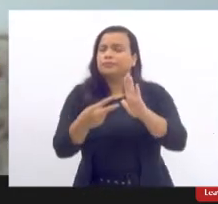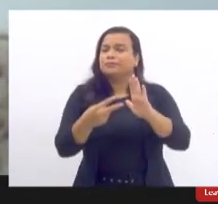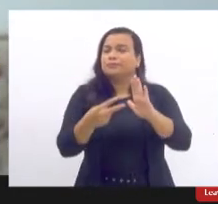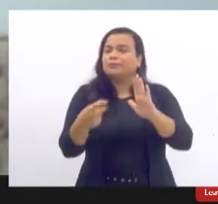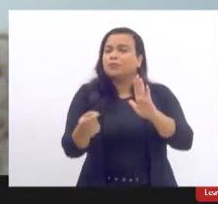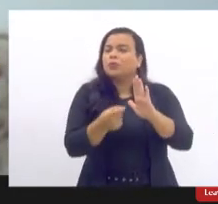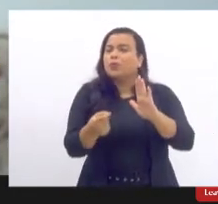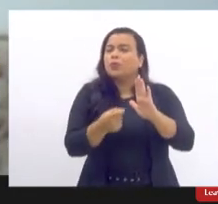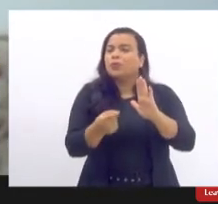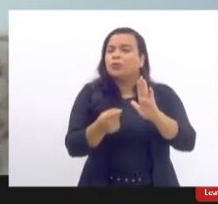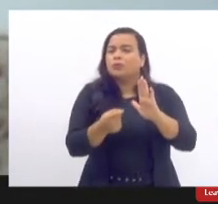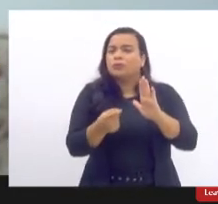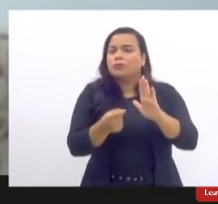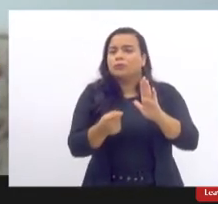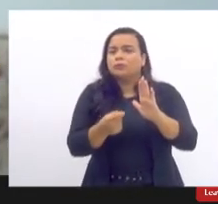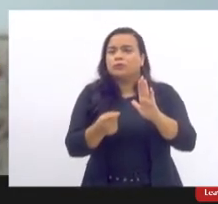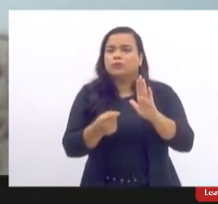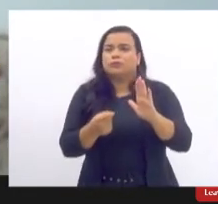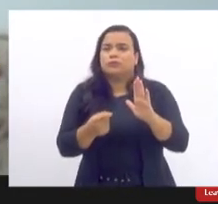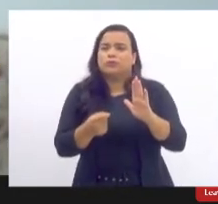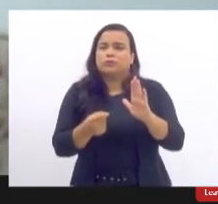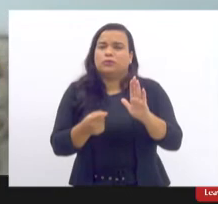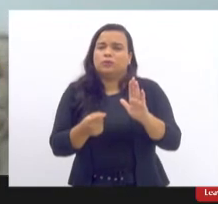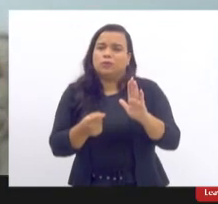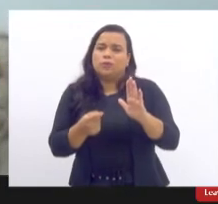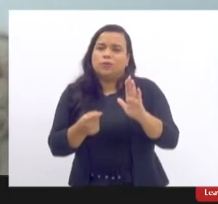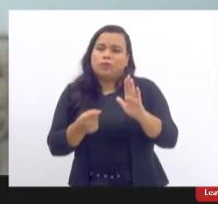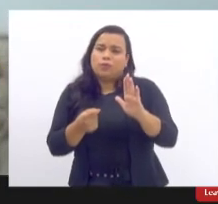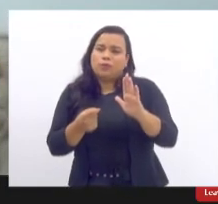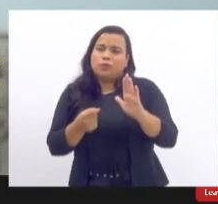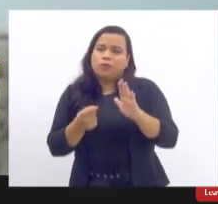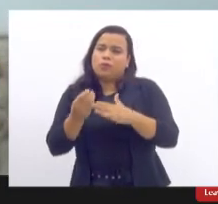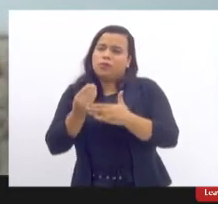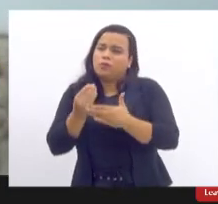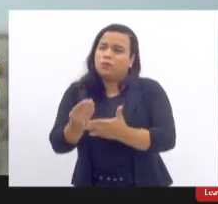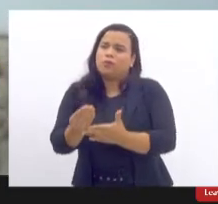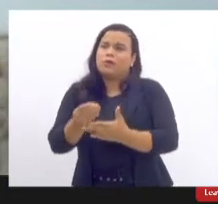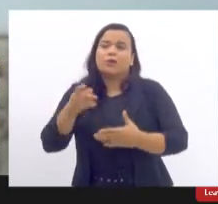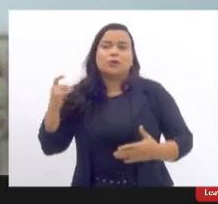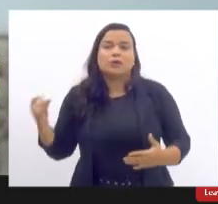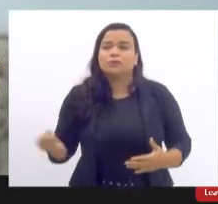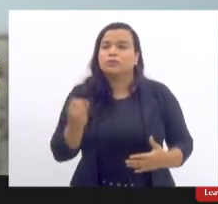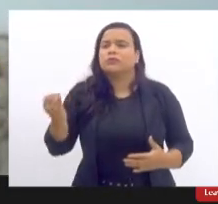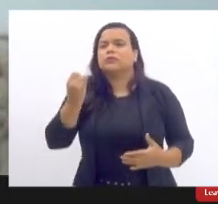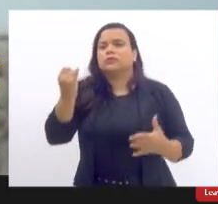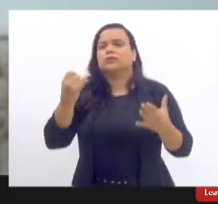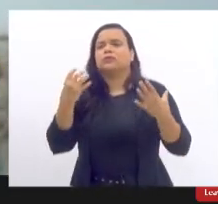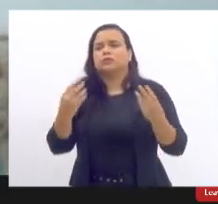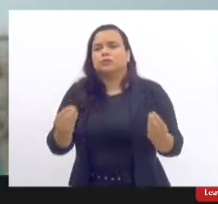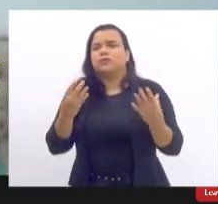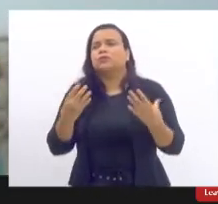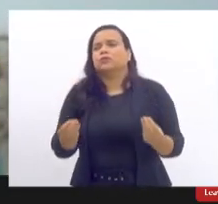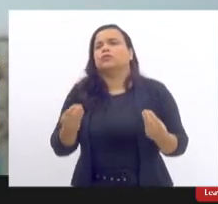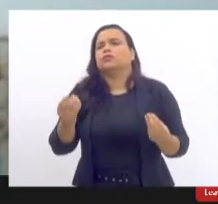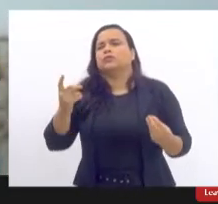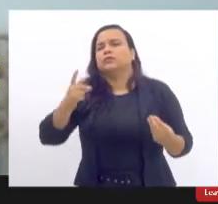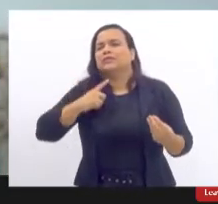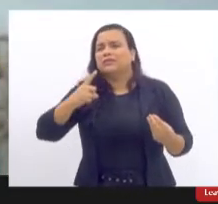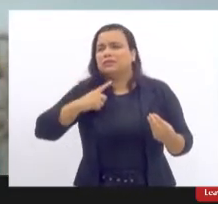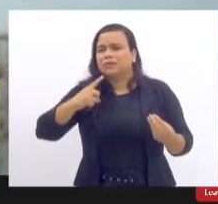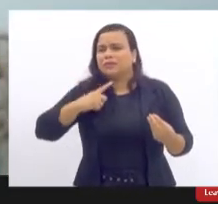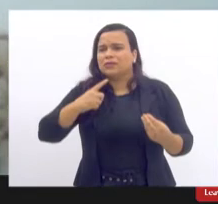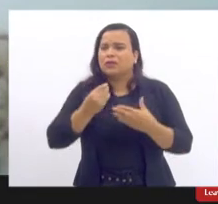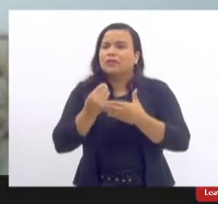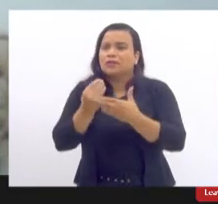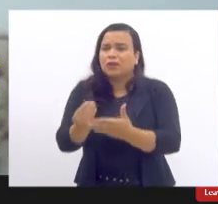reconhece, repito, como é imprescindível você dar